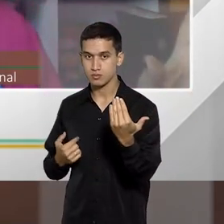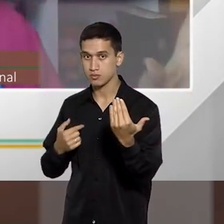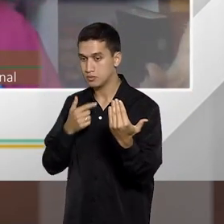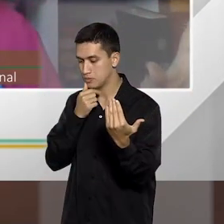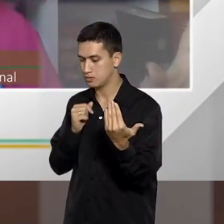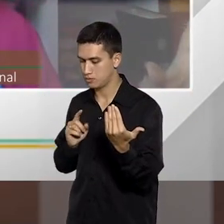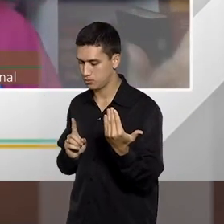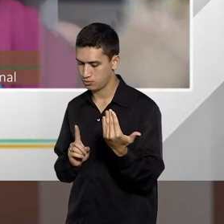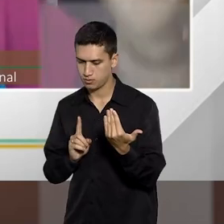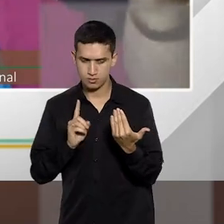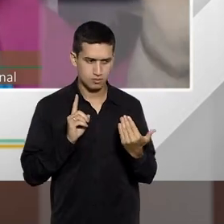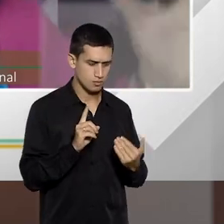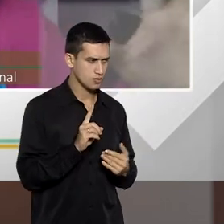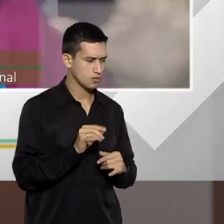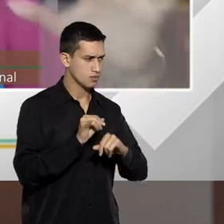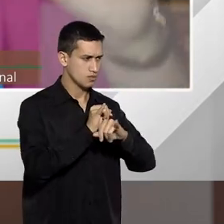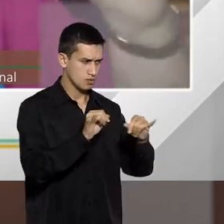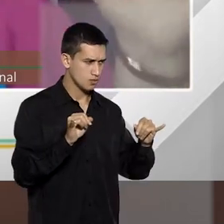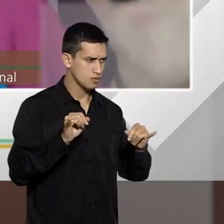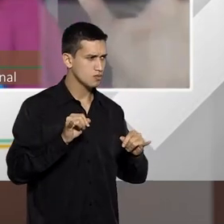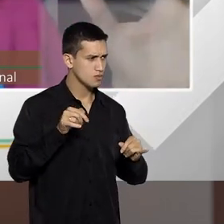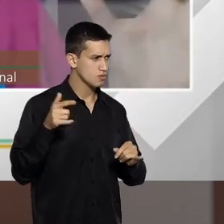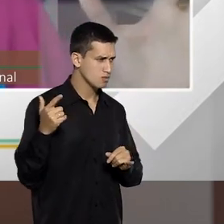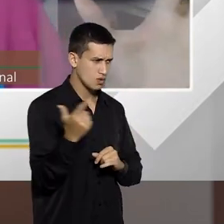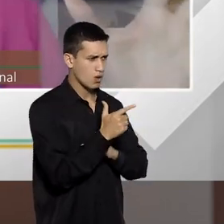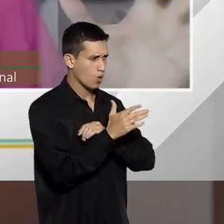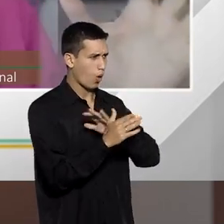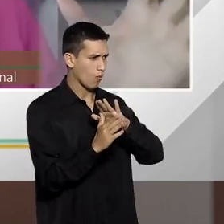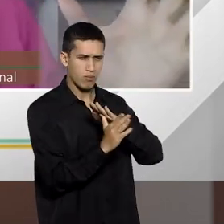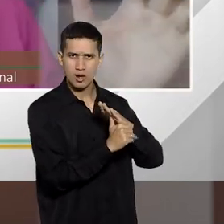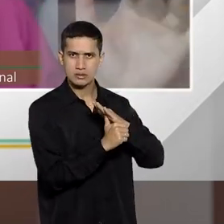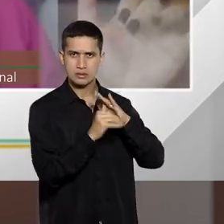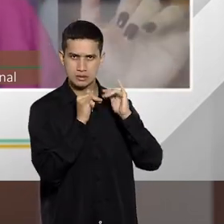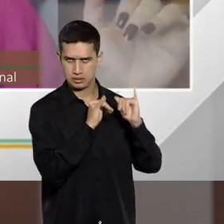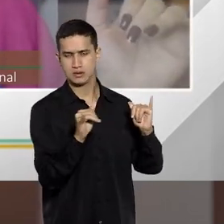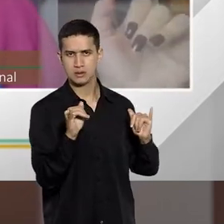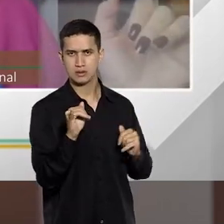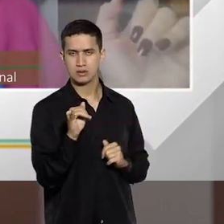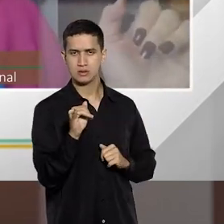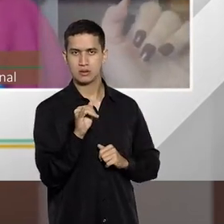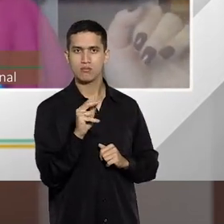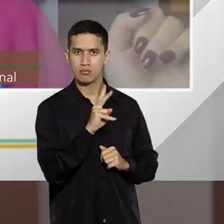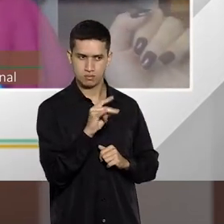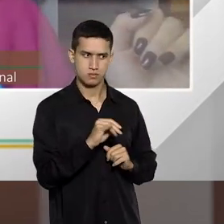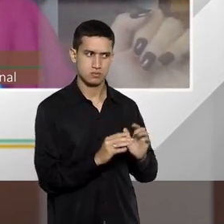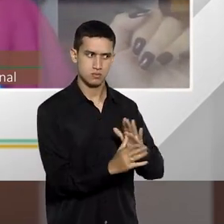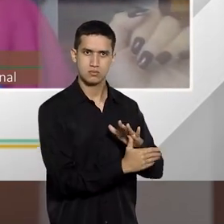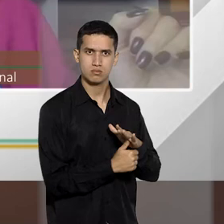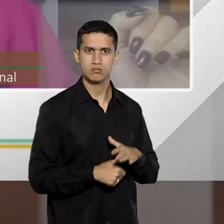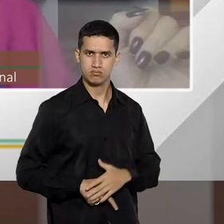que está assaltando o ônibus, na verdade vai praticar um roubo, certo? Ou,